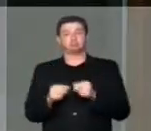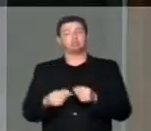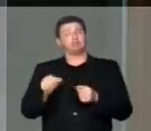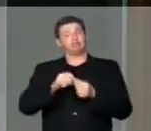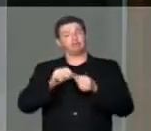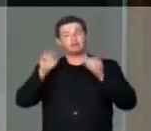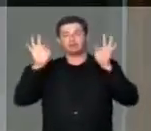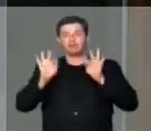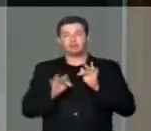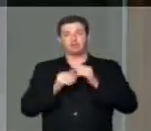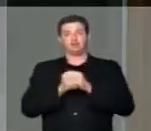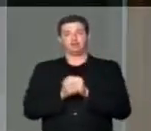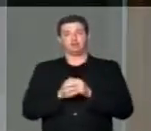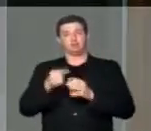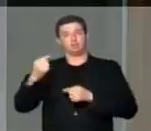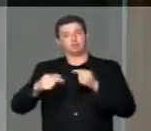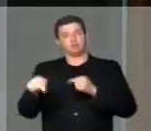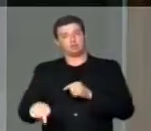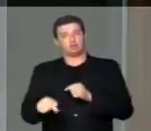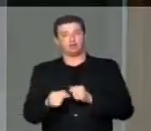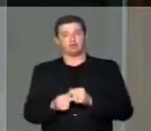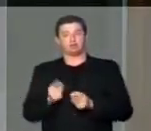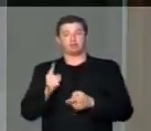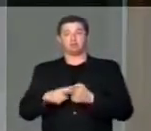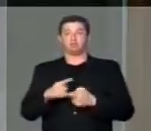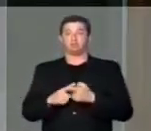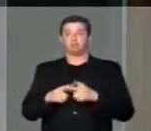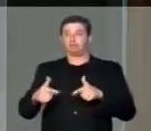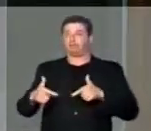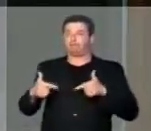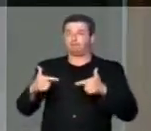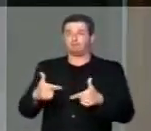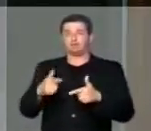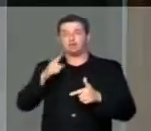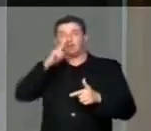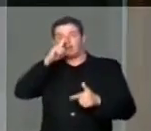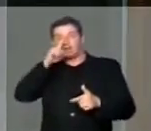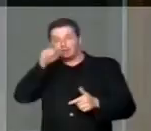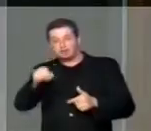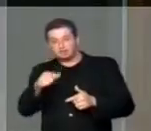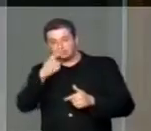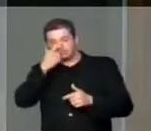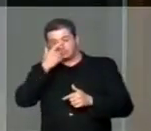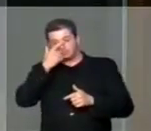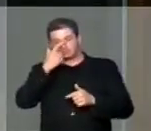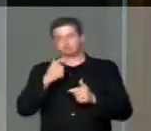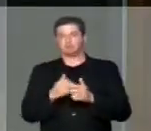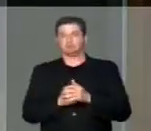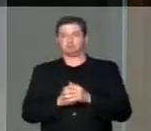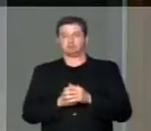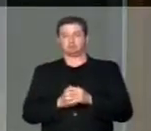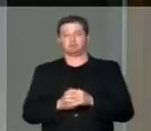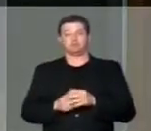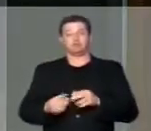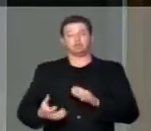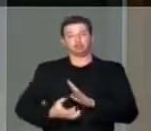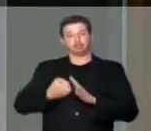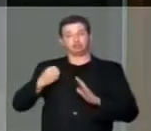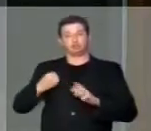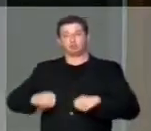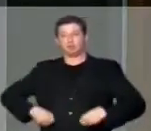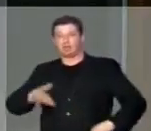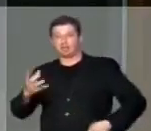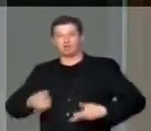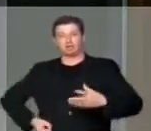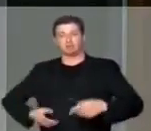com muita felicidade esse debate aqui, para a gente poder enfrentar essa crise, diminuindo o tamanho do Estado e tirando gastos que precisam